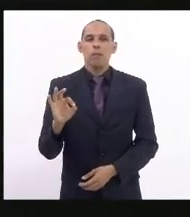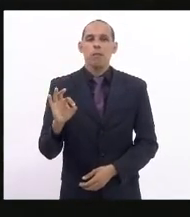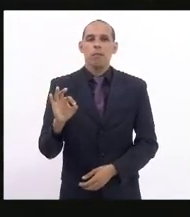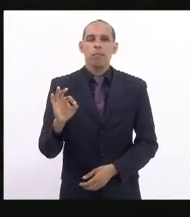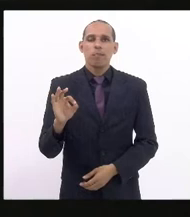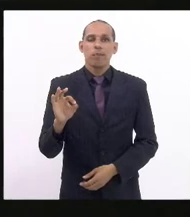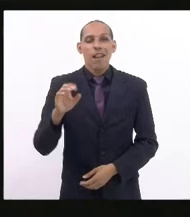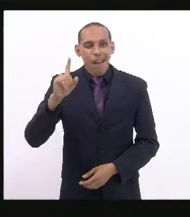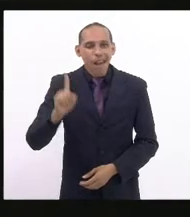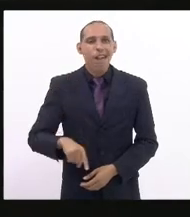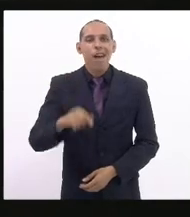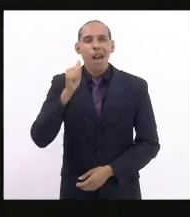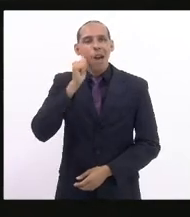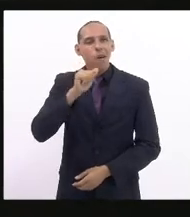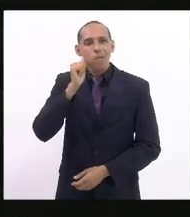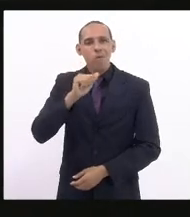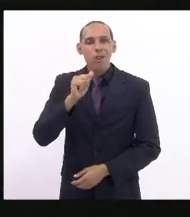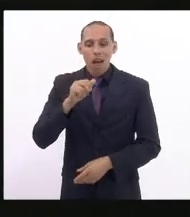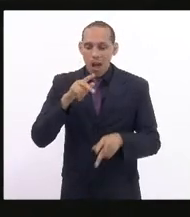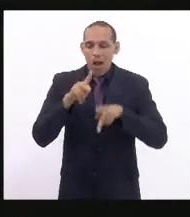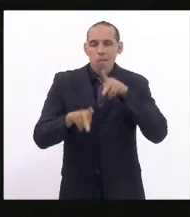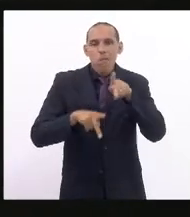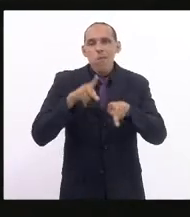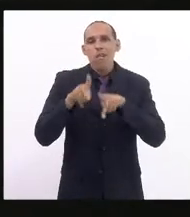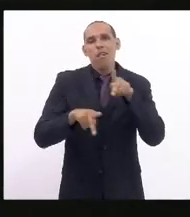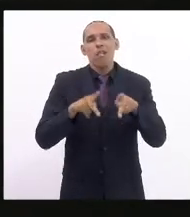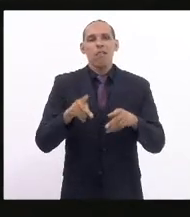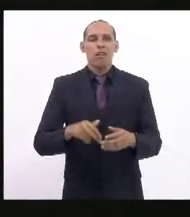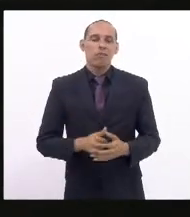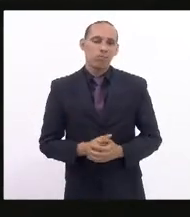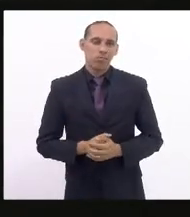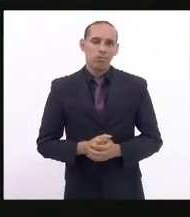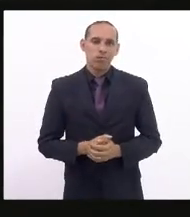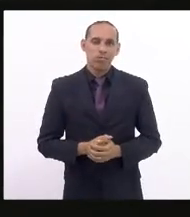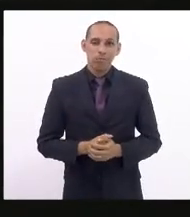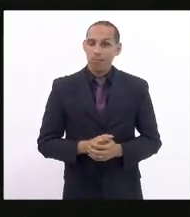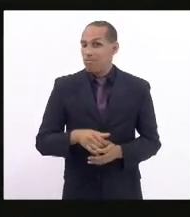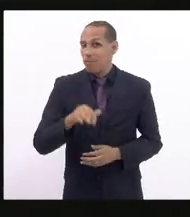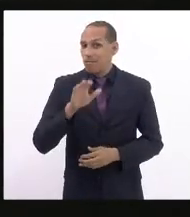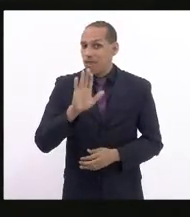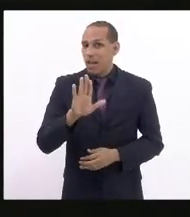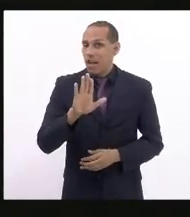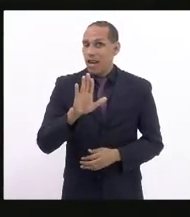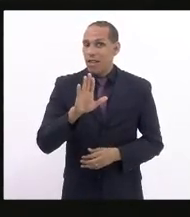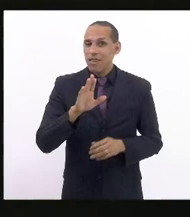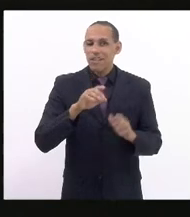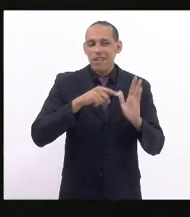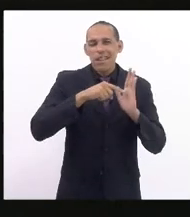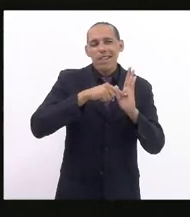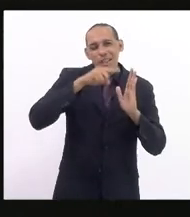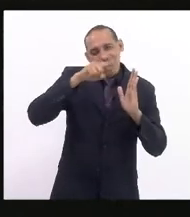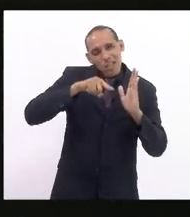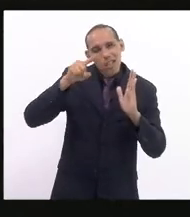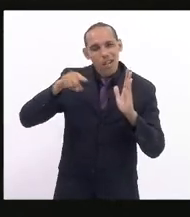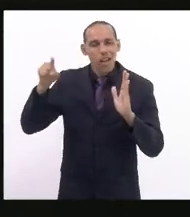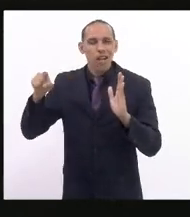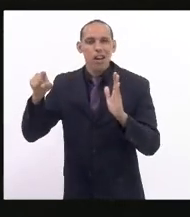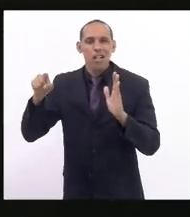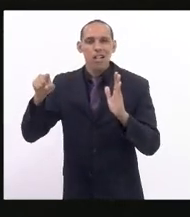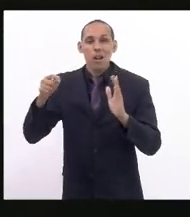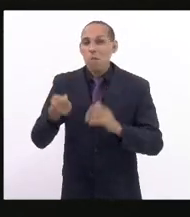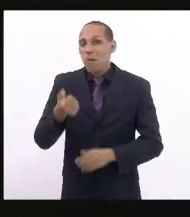presença de mulheres na população brasileira. mas é nesse indicador de 4,52%